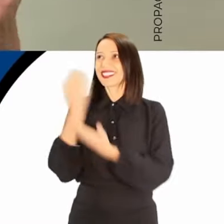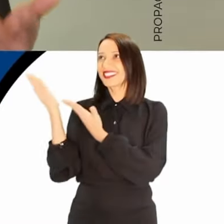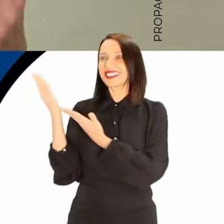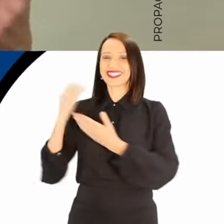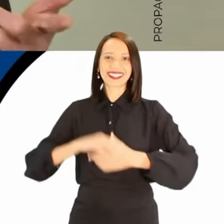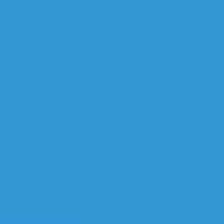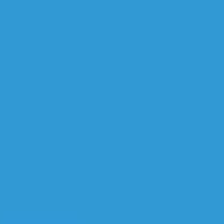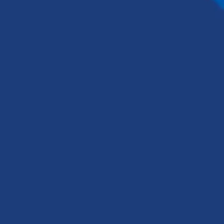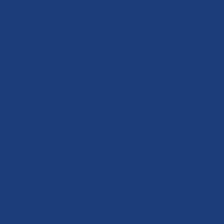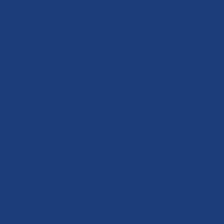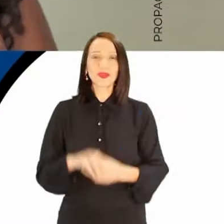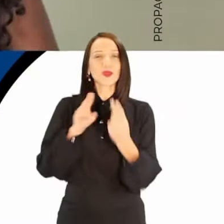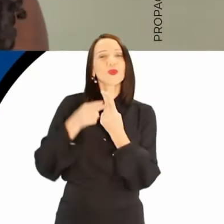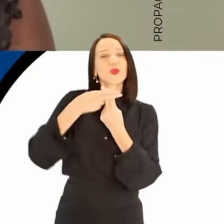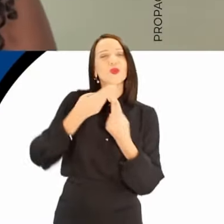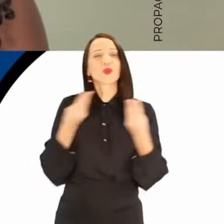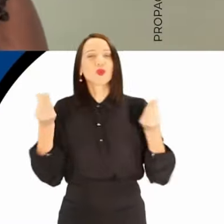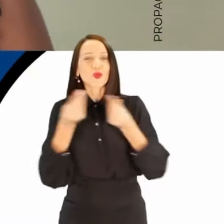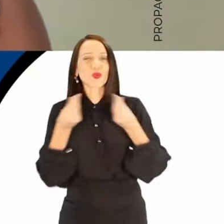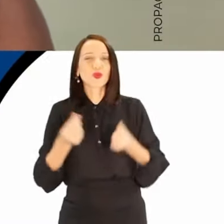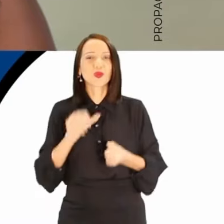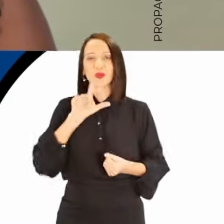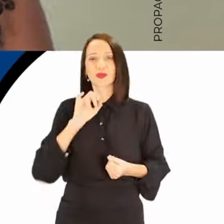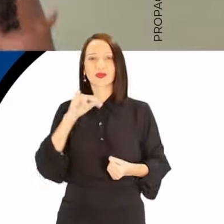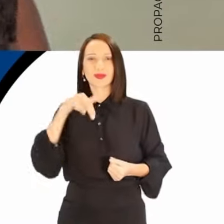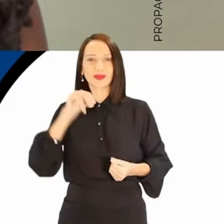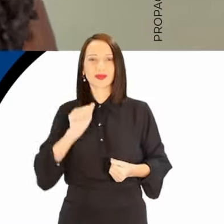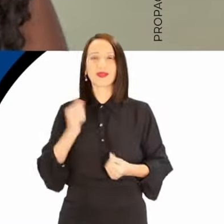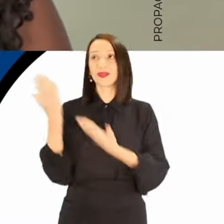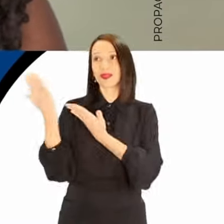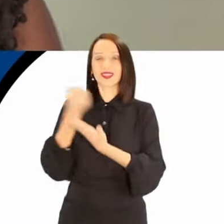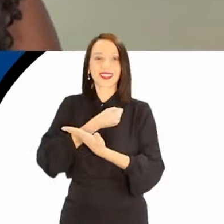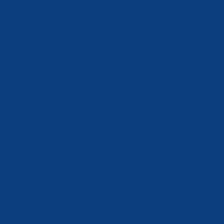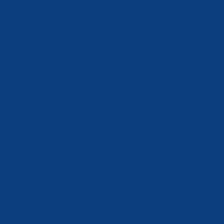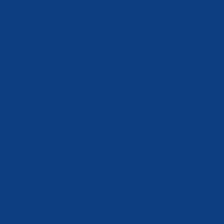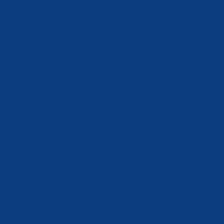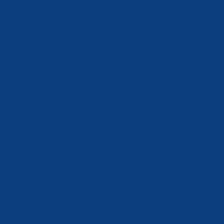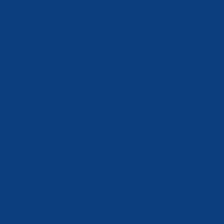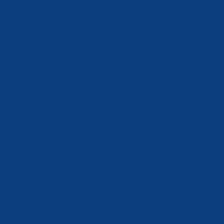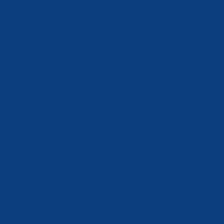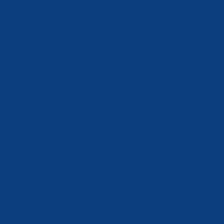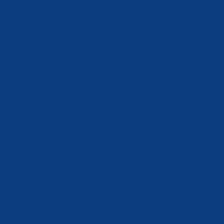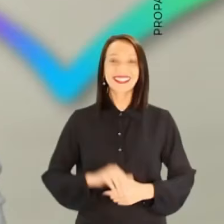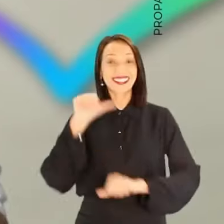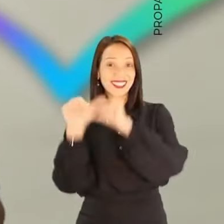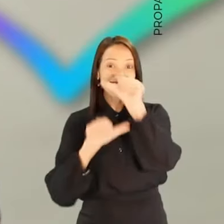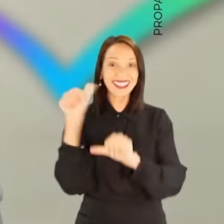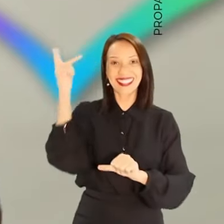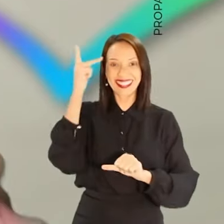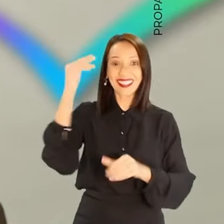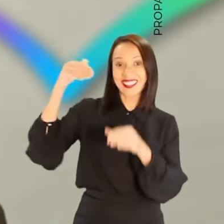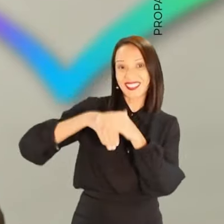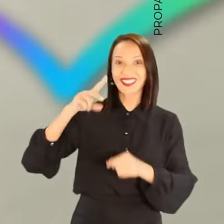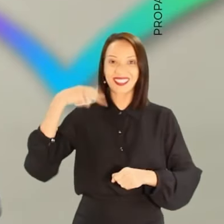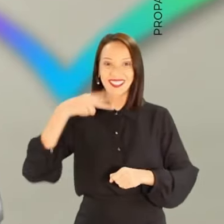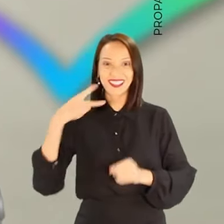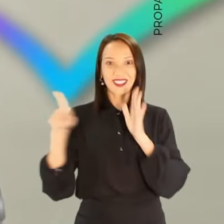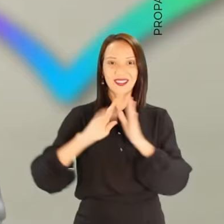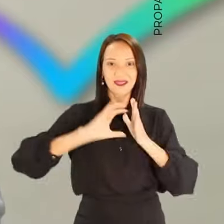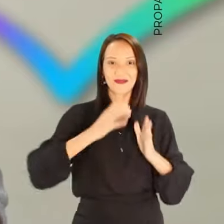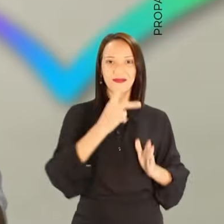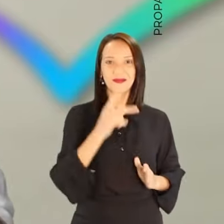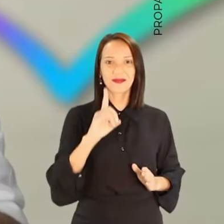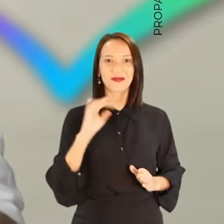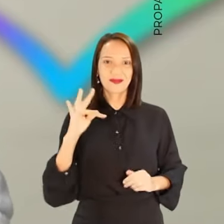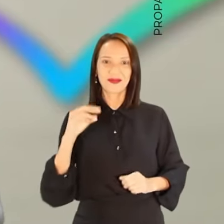12, 0, 0, 0, 7. Por unção de qualidade, Luciana Almeida, 12, 137. Para mudar São Paulo, vote